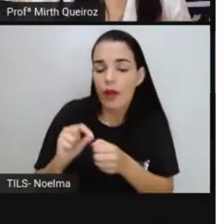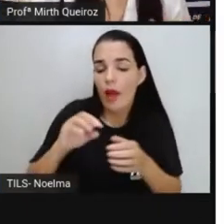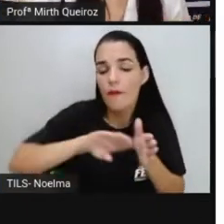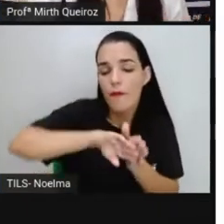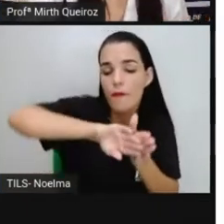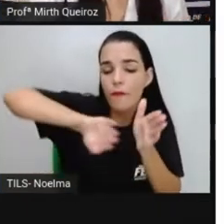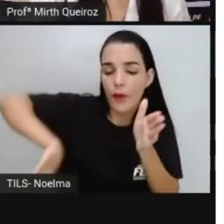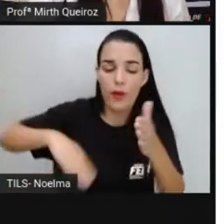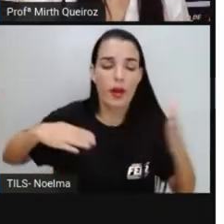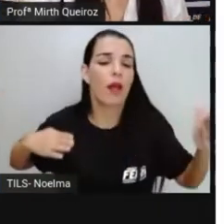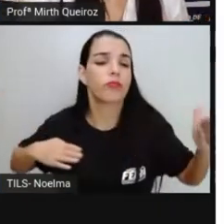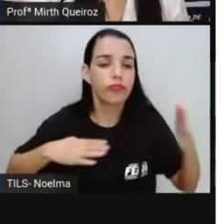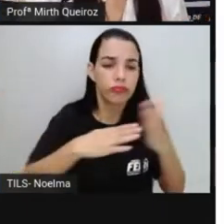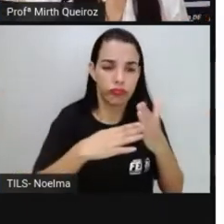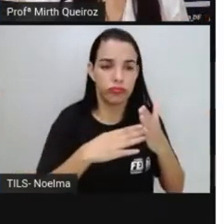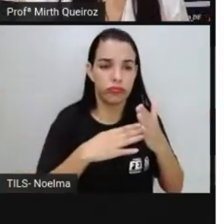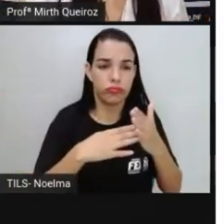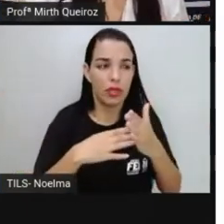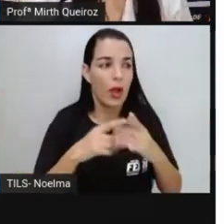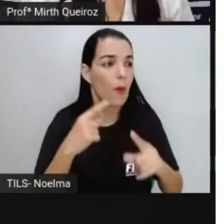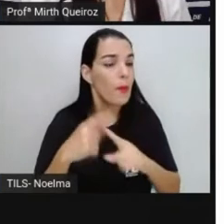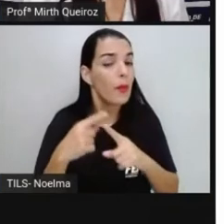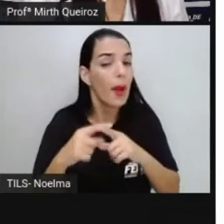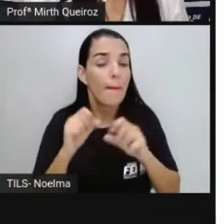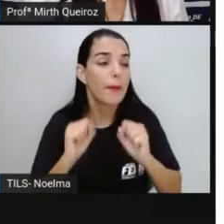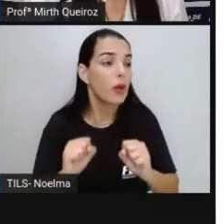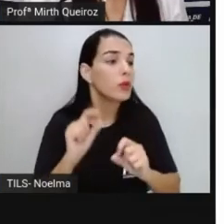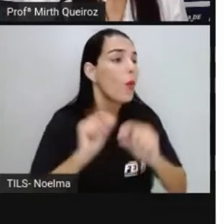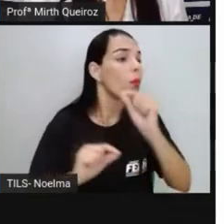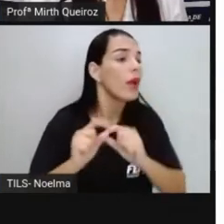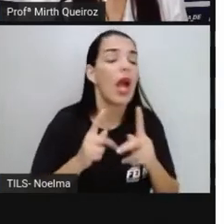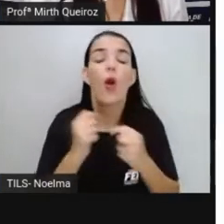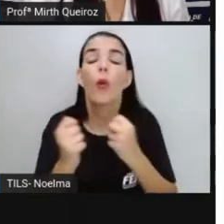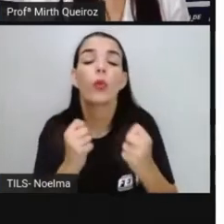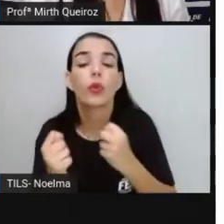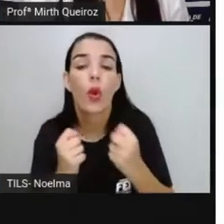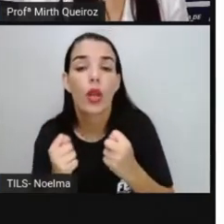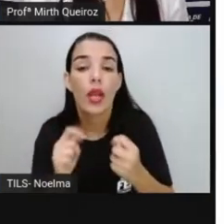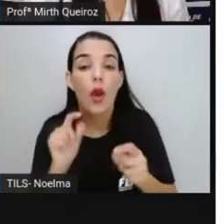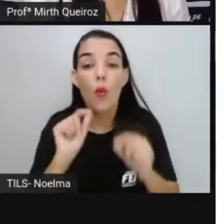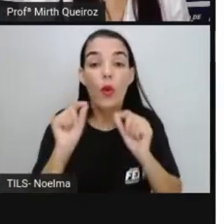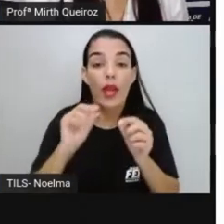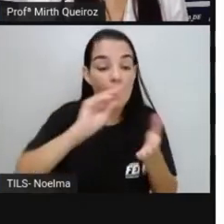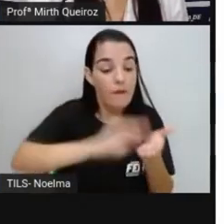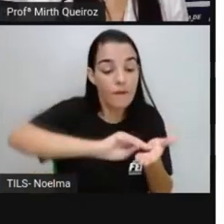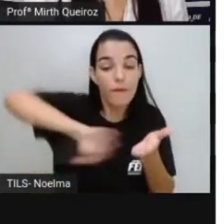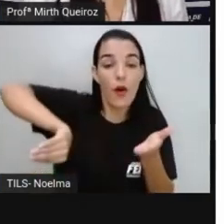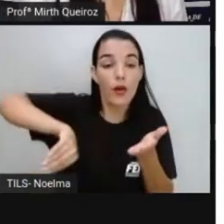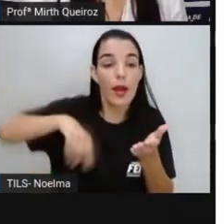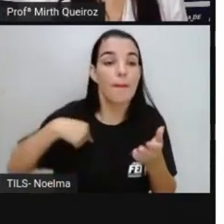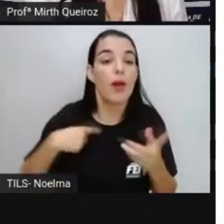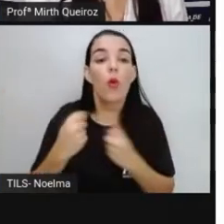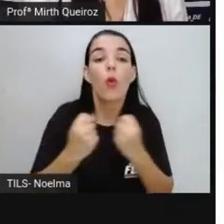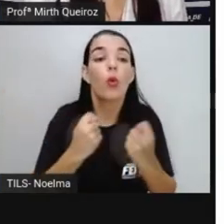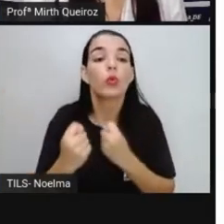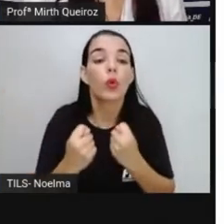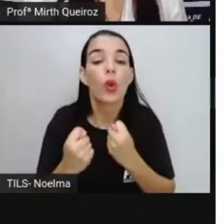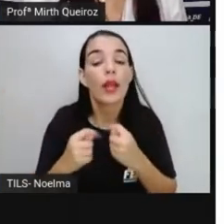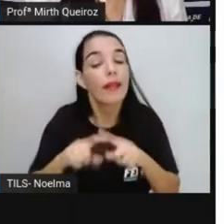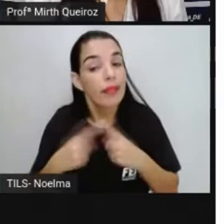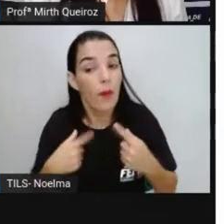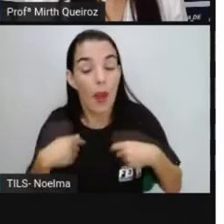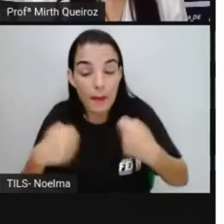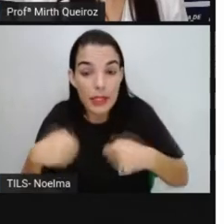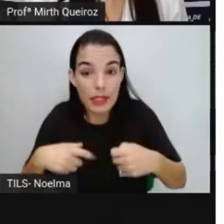está ali diante que pode ser controlado por mim, o que está fora do meu controle. Eu preciso ter esse equilíbrio, né?